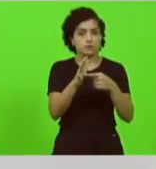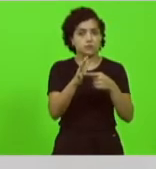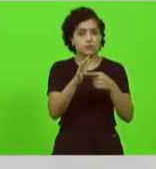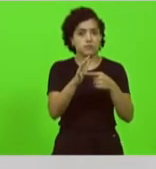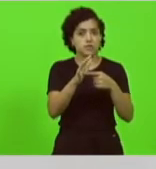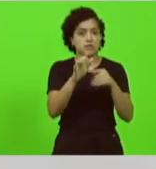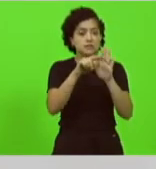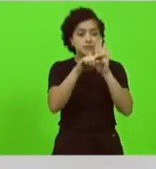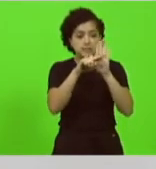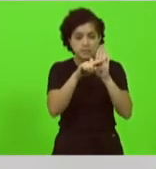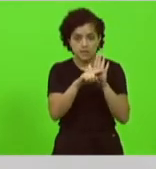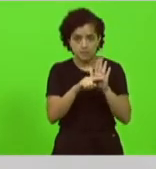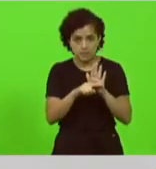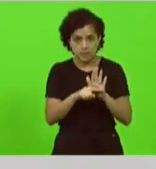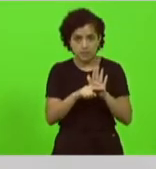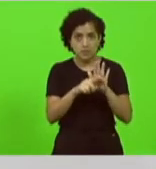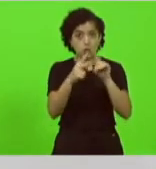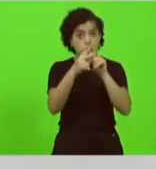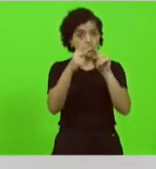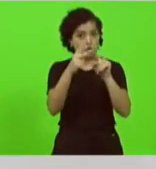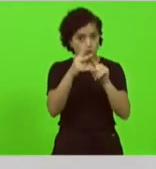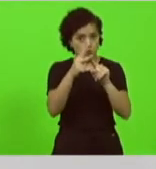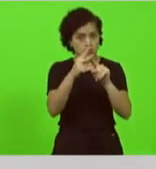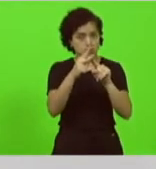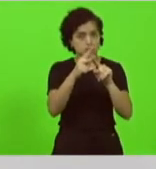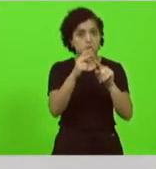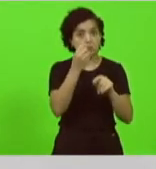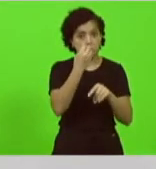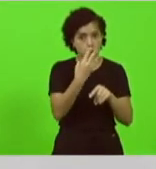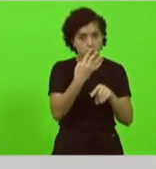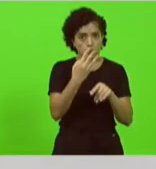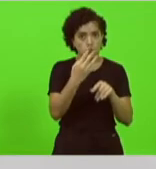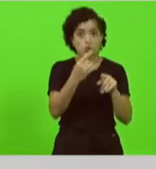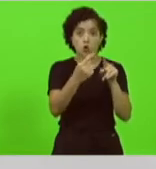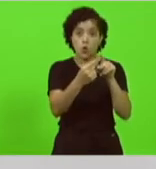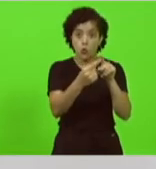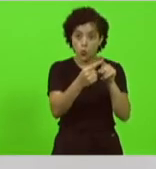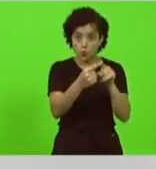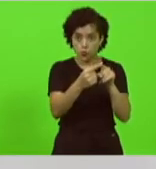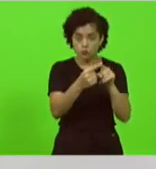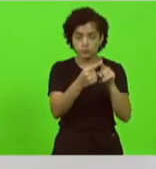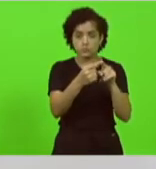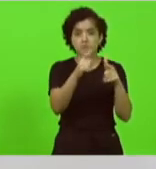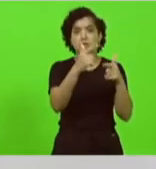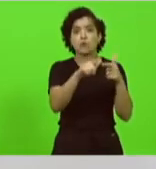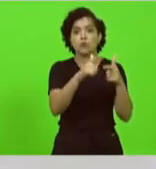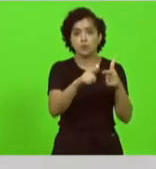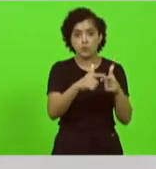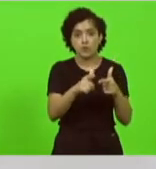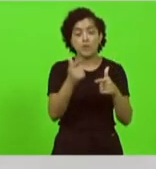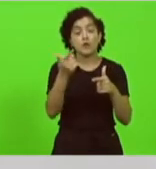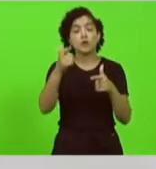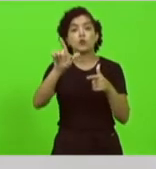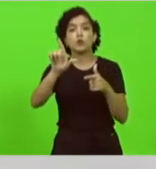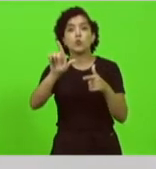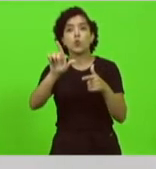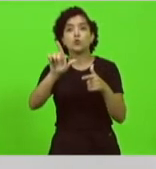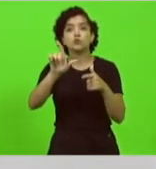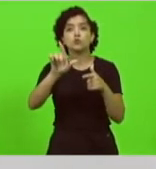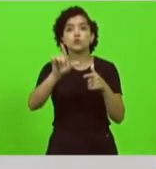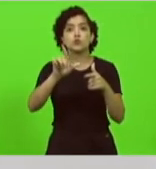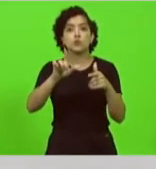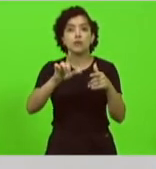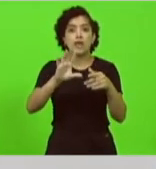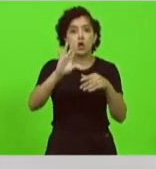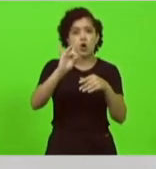dois apenas estão funcionando um está com borramento na lâmina e o outro ele está grudado com cola